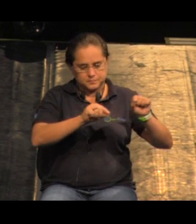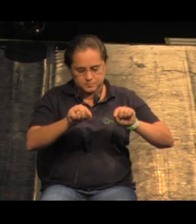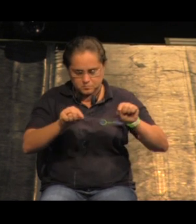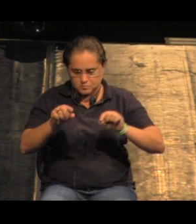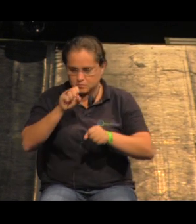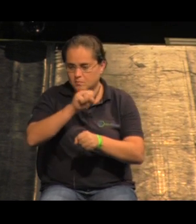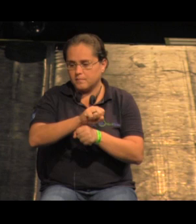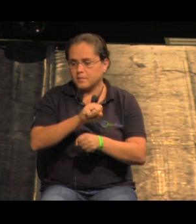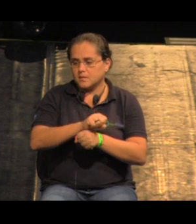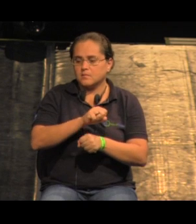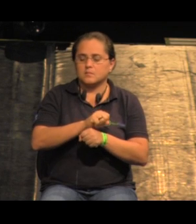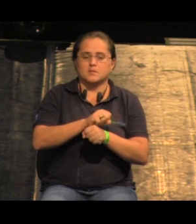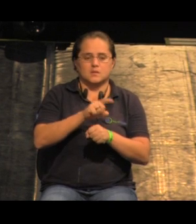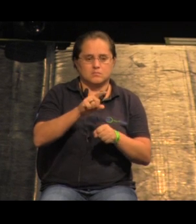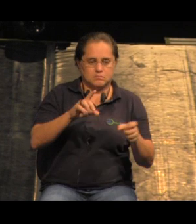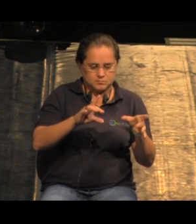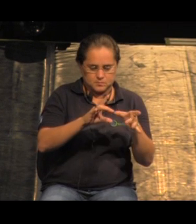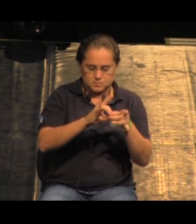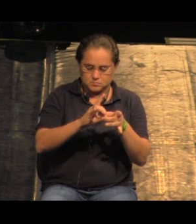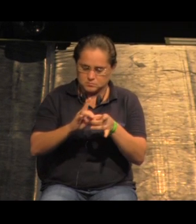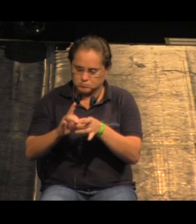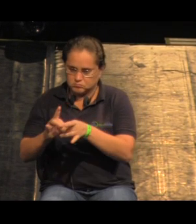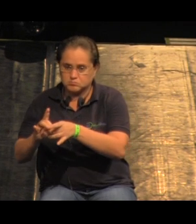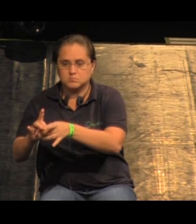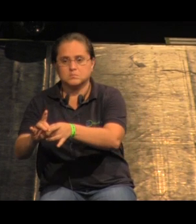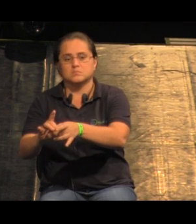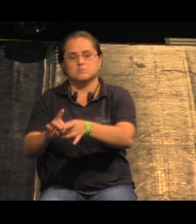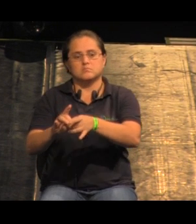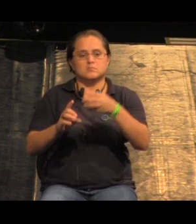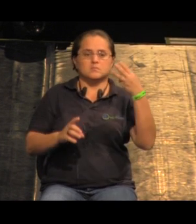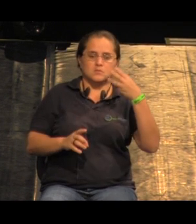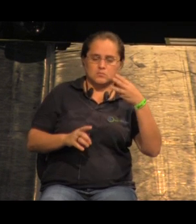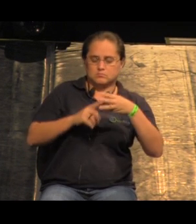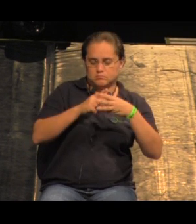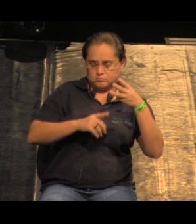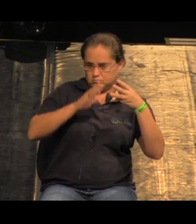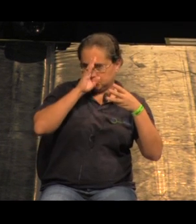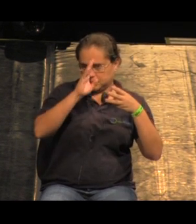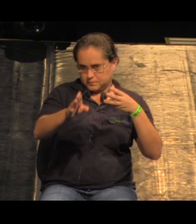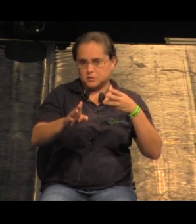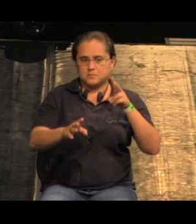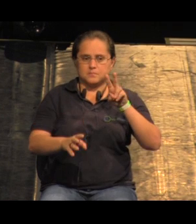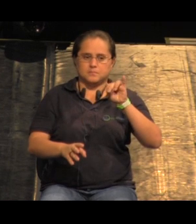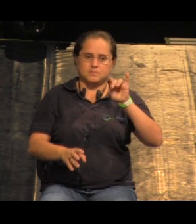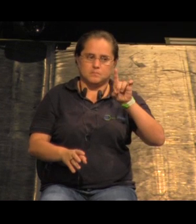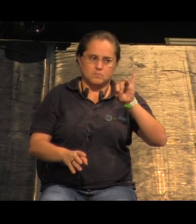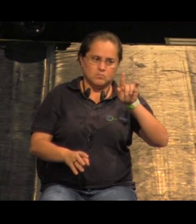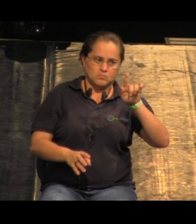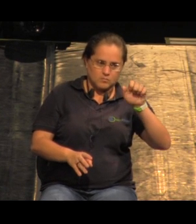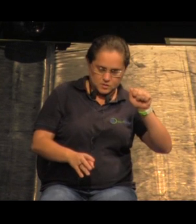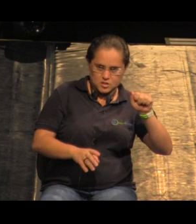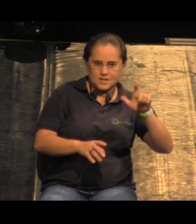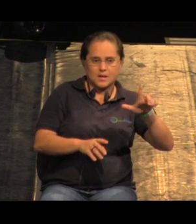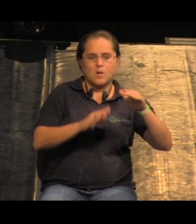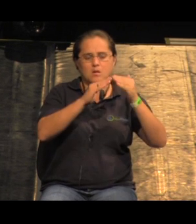de parada que a gente previu eles estão ligados com as pré-existências principalmente aqui no Vidigal que é uma favela de